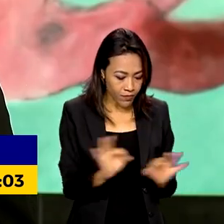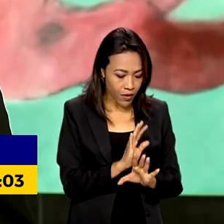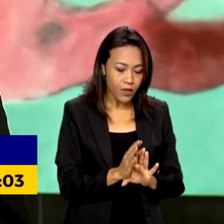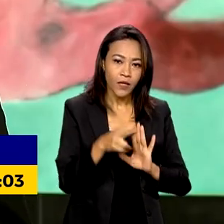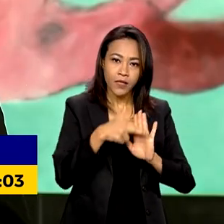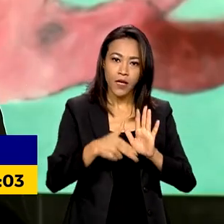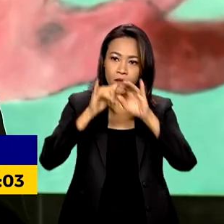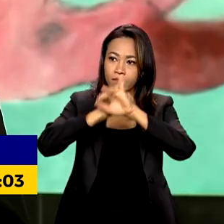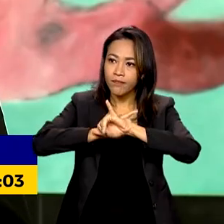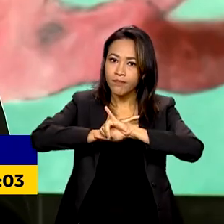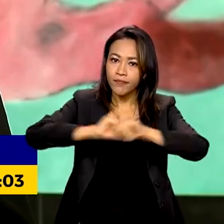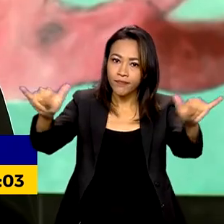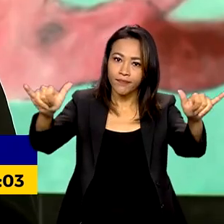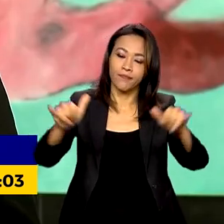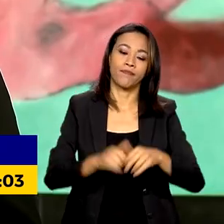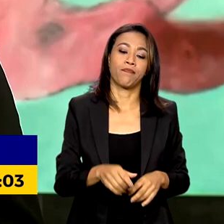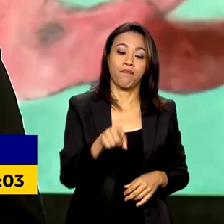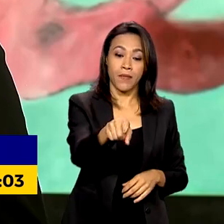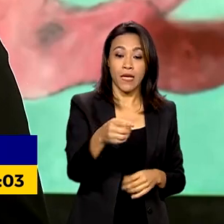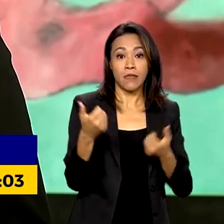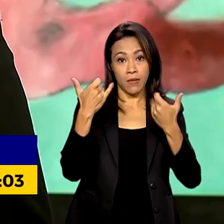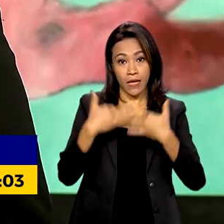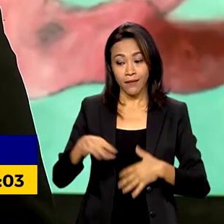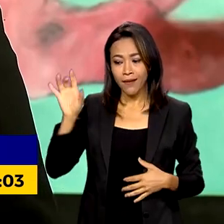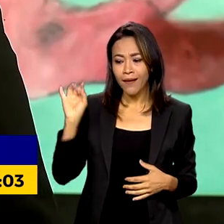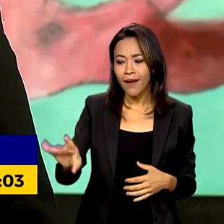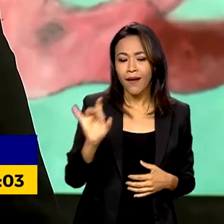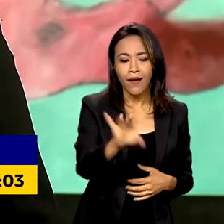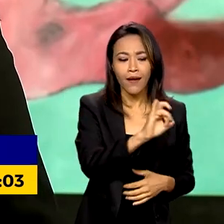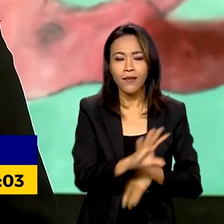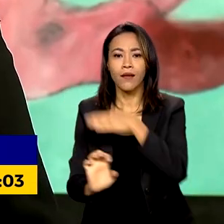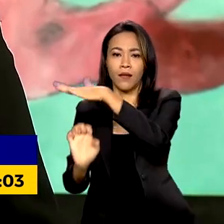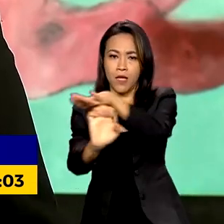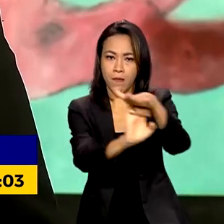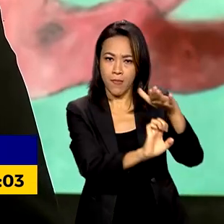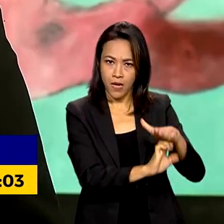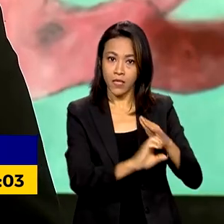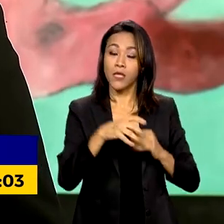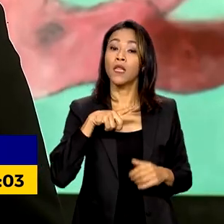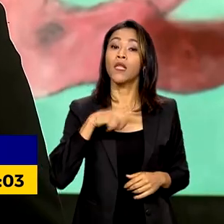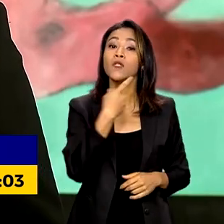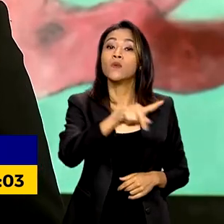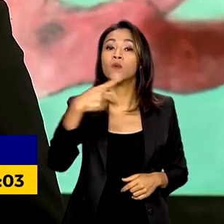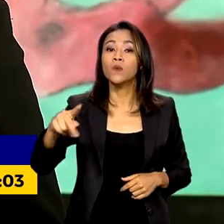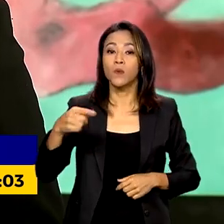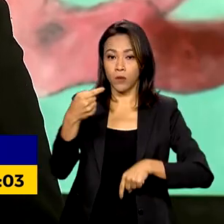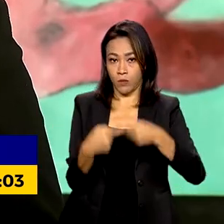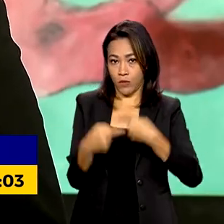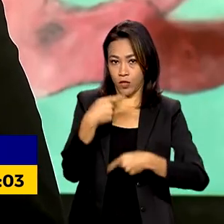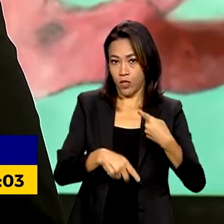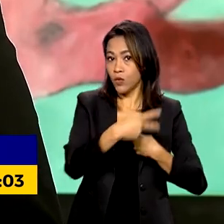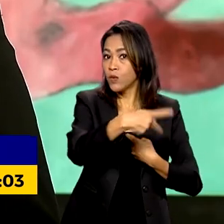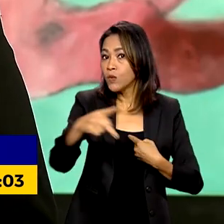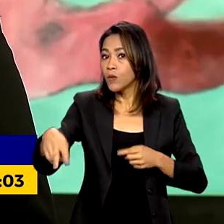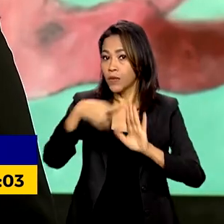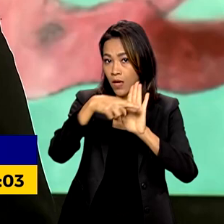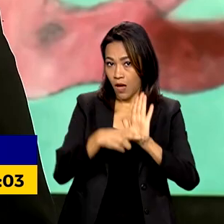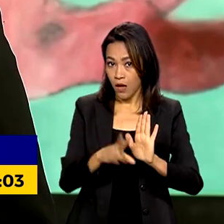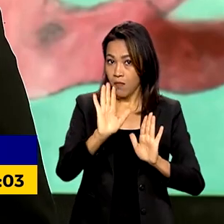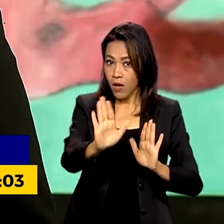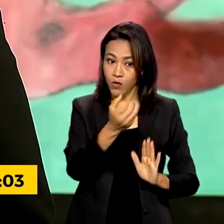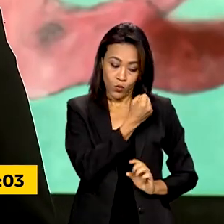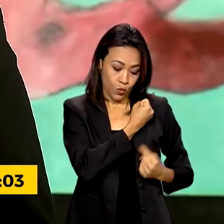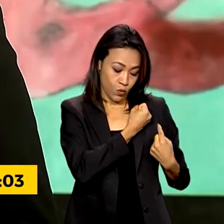cada montadora tem a sua política, mas pelos números que vêm sendo apresentados, é muito possível